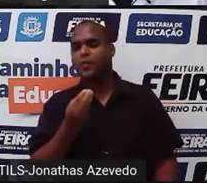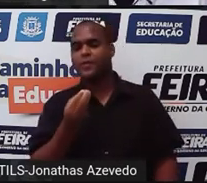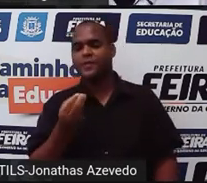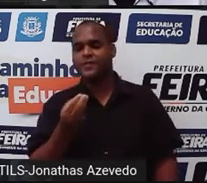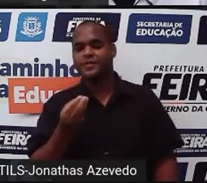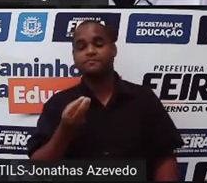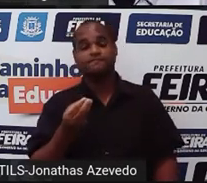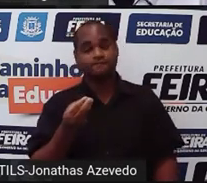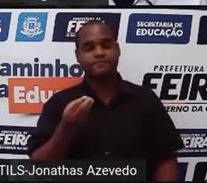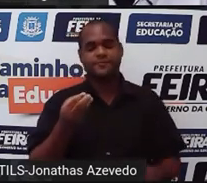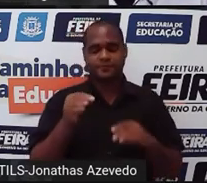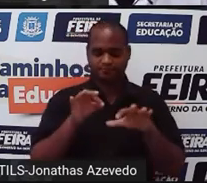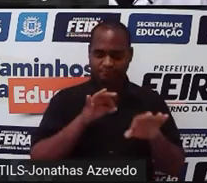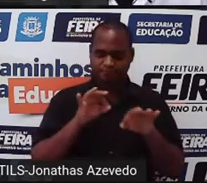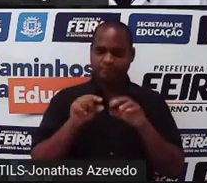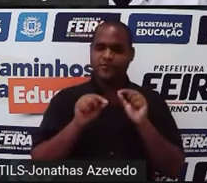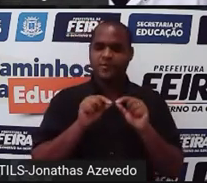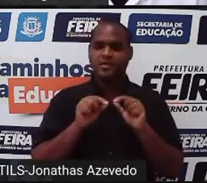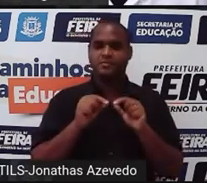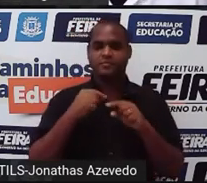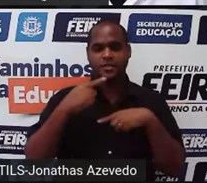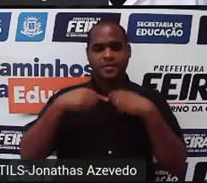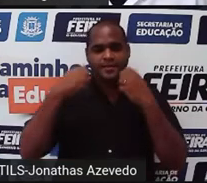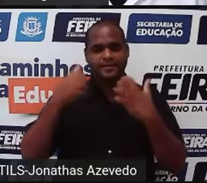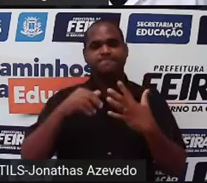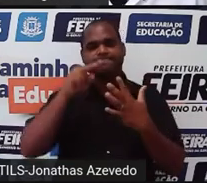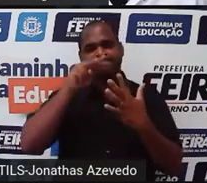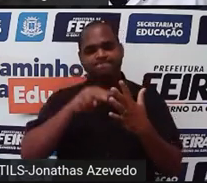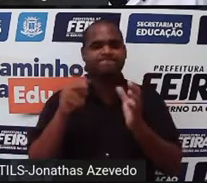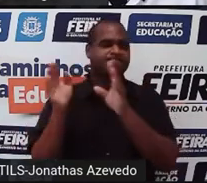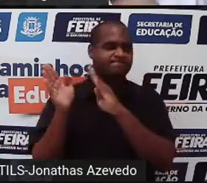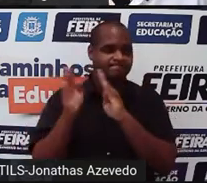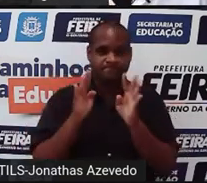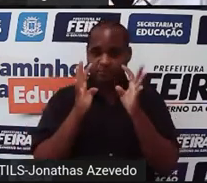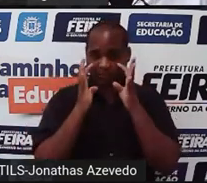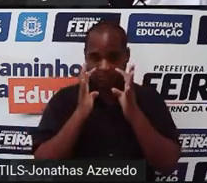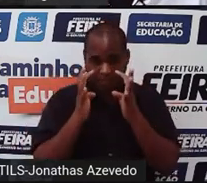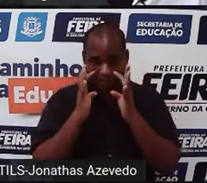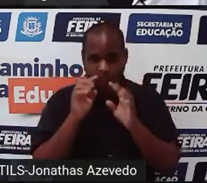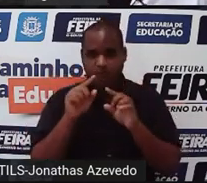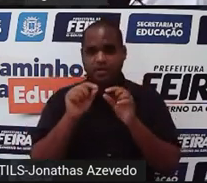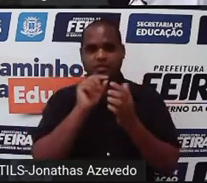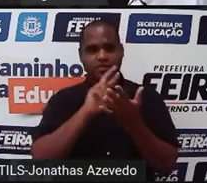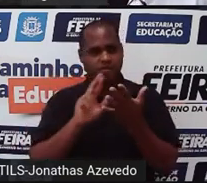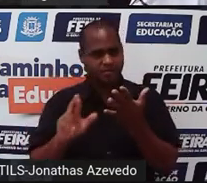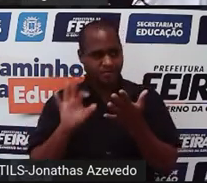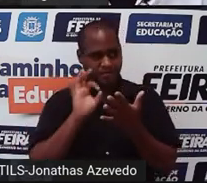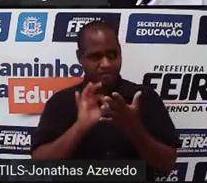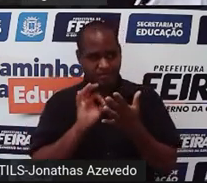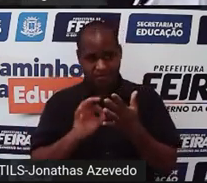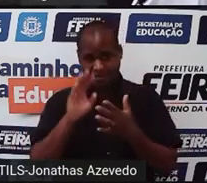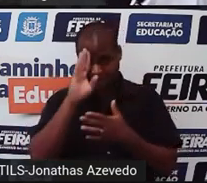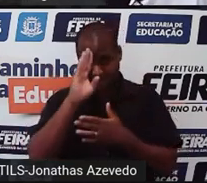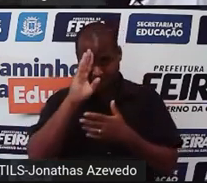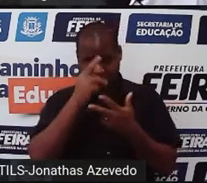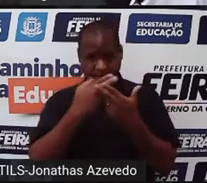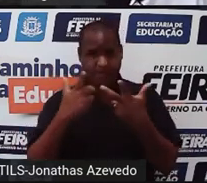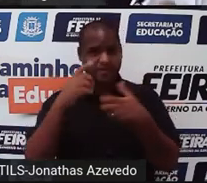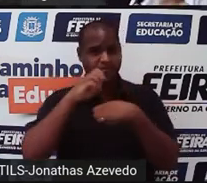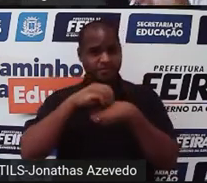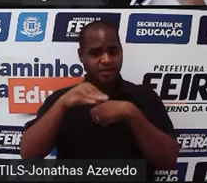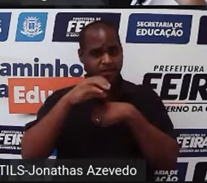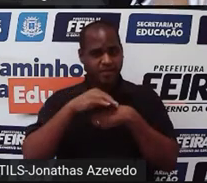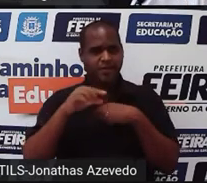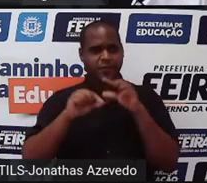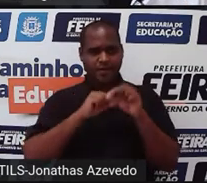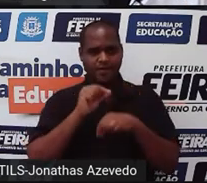Aí, o que a gente vai fazer? Depois dessa leitura, com atenção, a gente vai anotar as principais informações que a gente